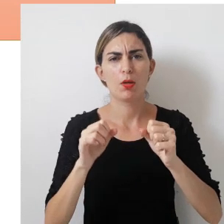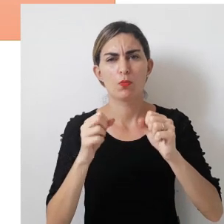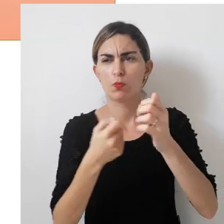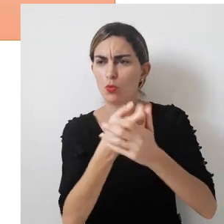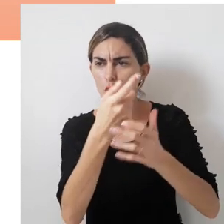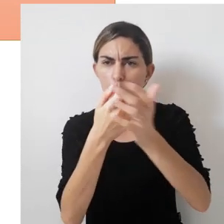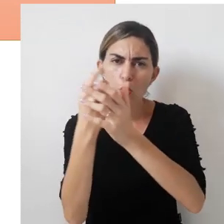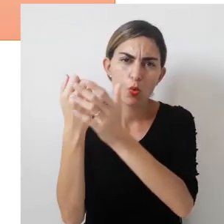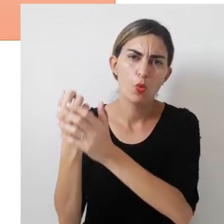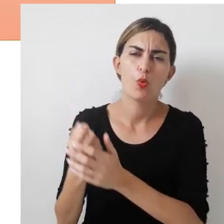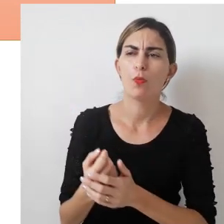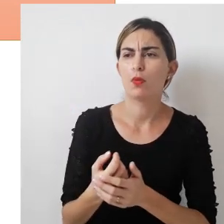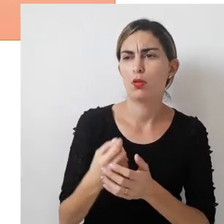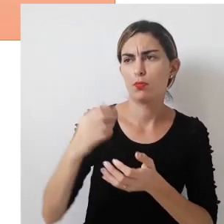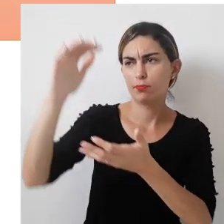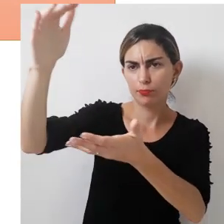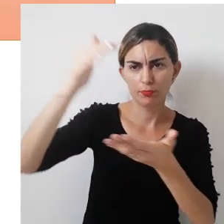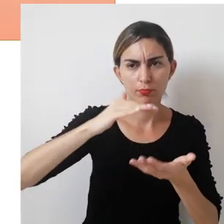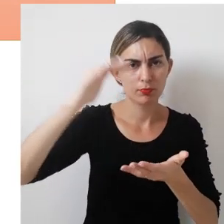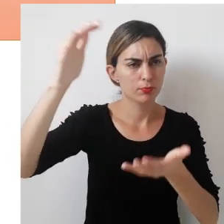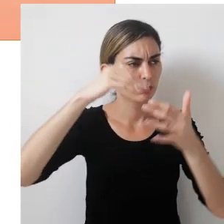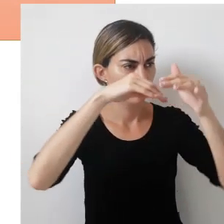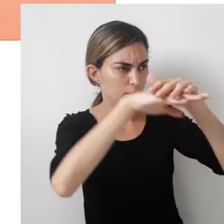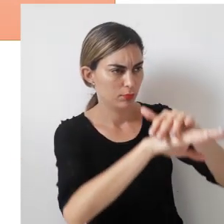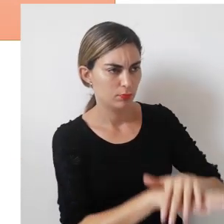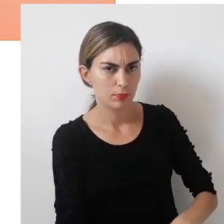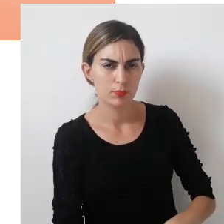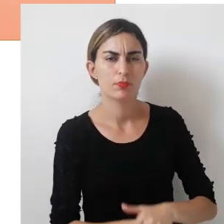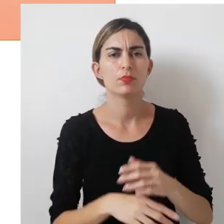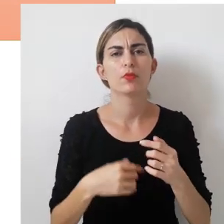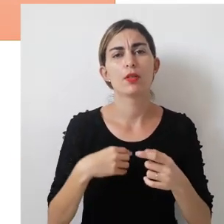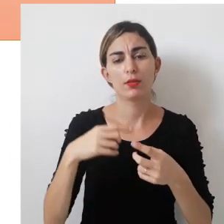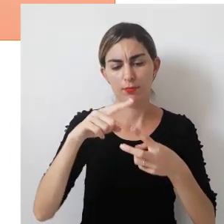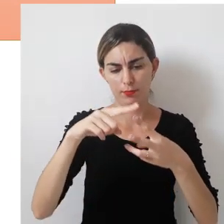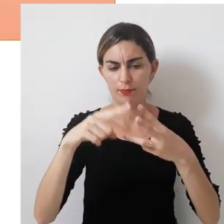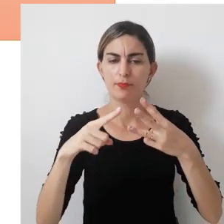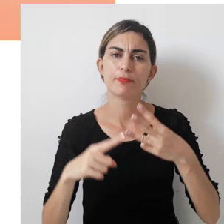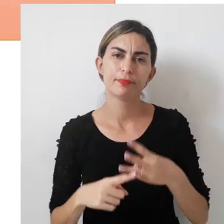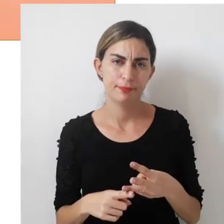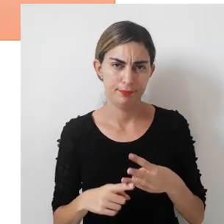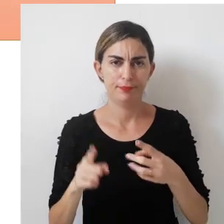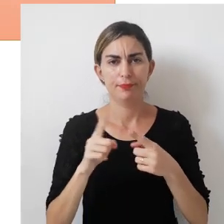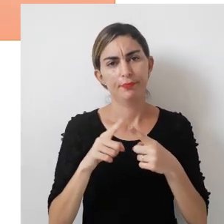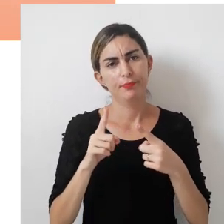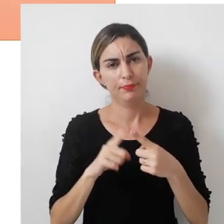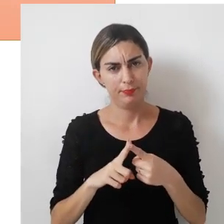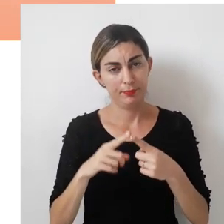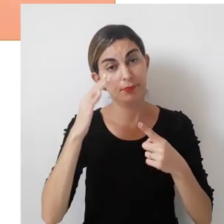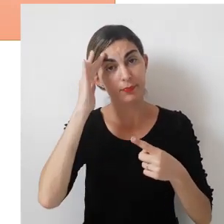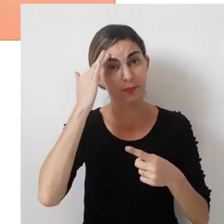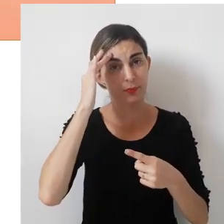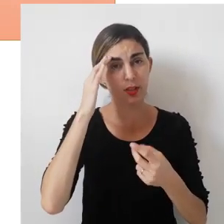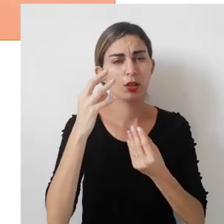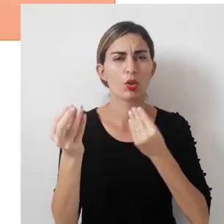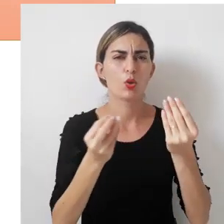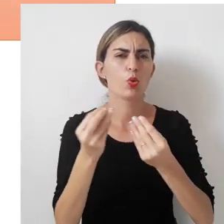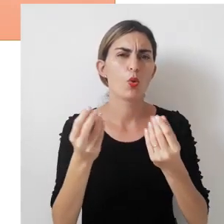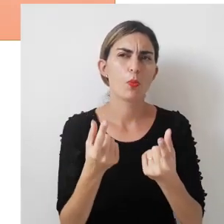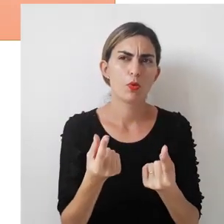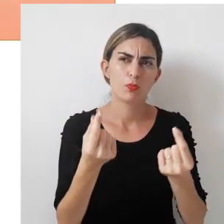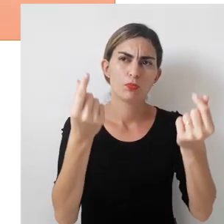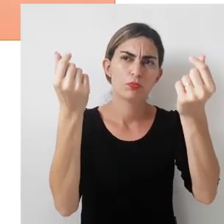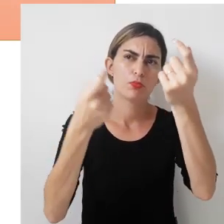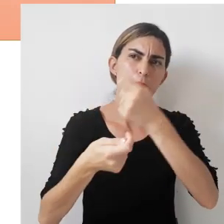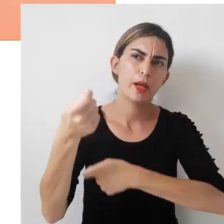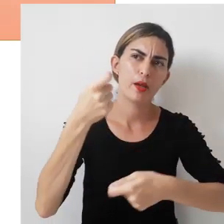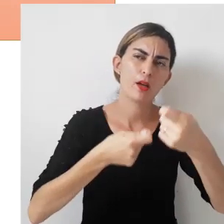compras e atualização dos estoques diz respeito, em especial, a três situações. Primeiro, entender as condições de